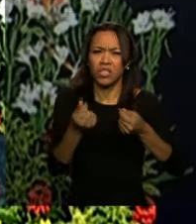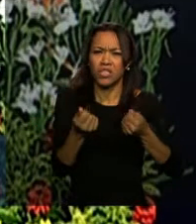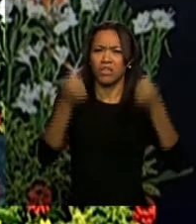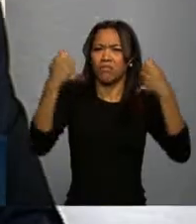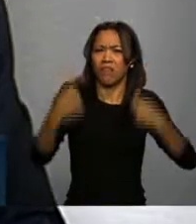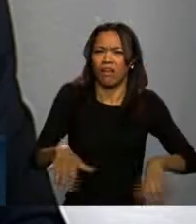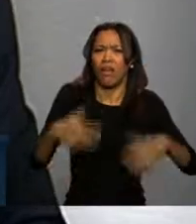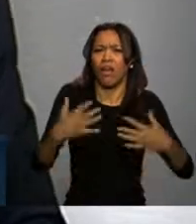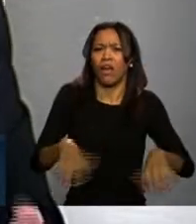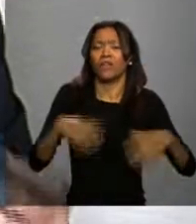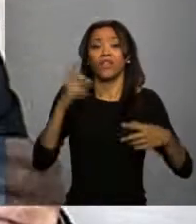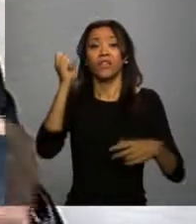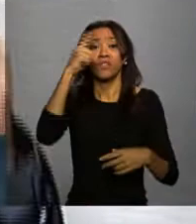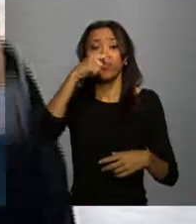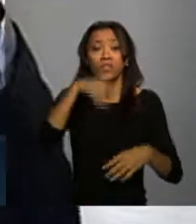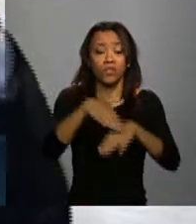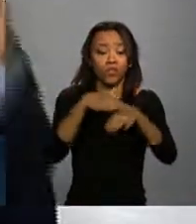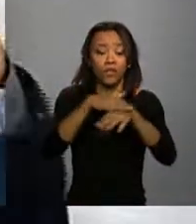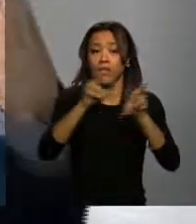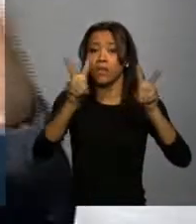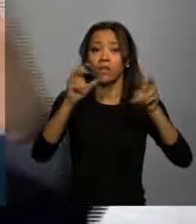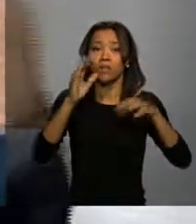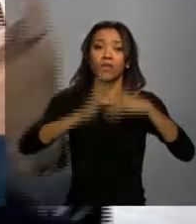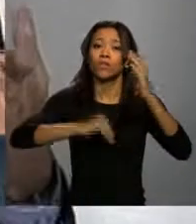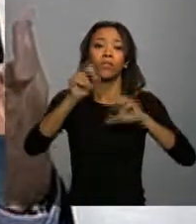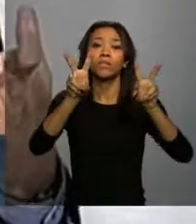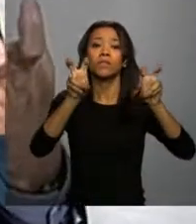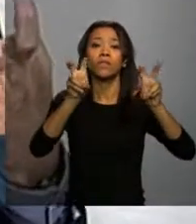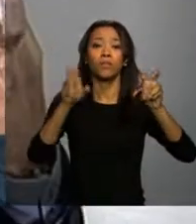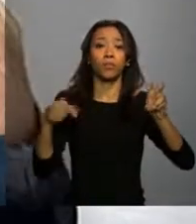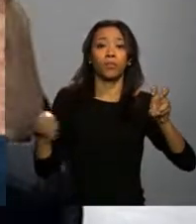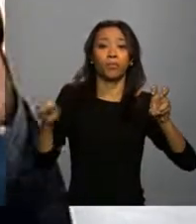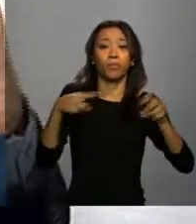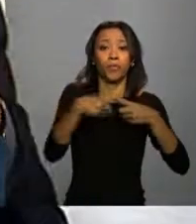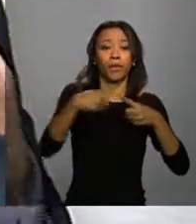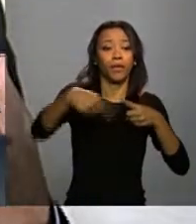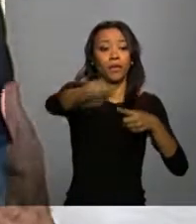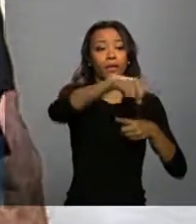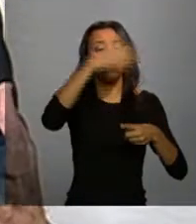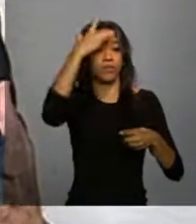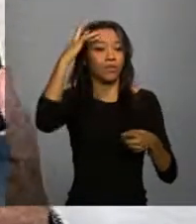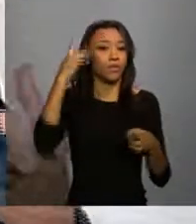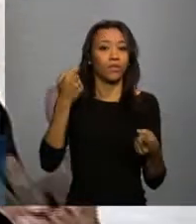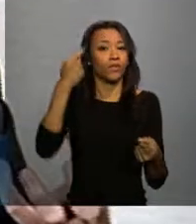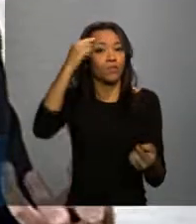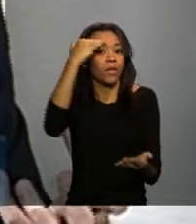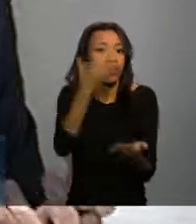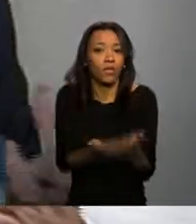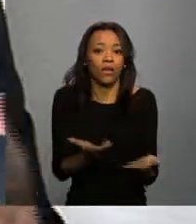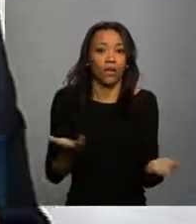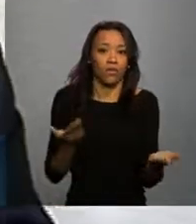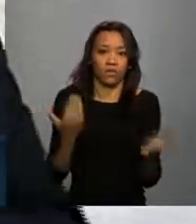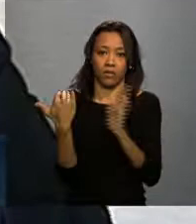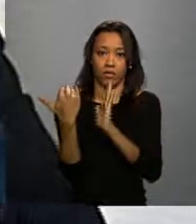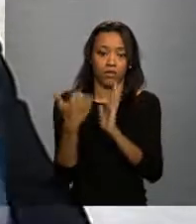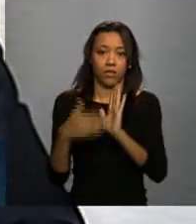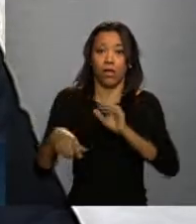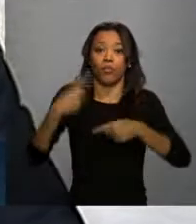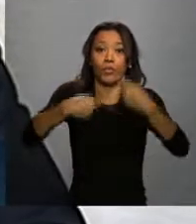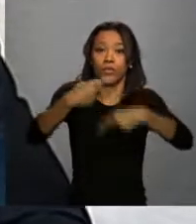difícil até fazer essa discussão, porque era tão impraticável para a nossa realidade, e a gente, não, então nós vamos ter que